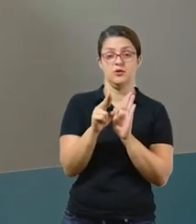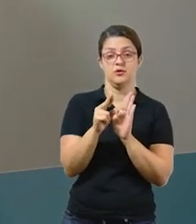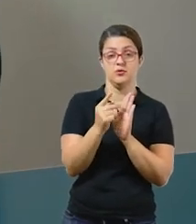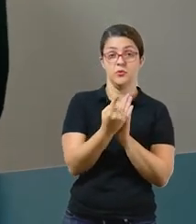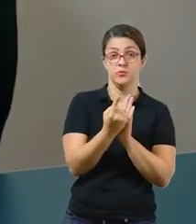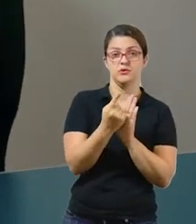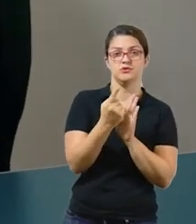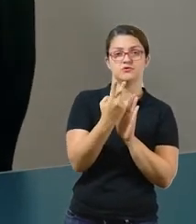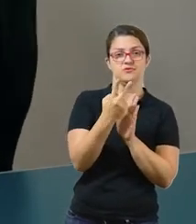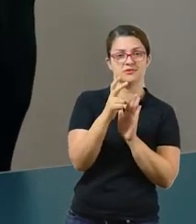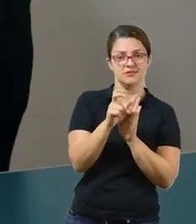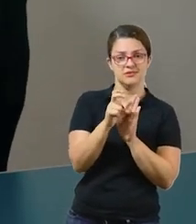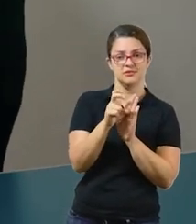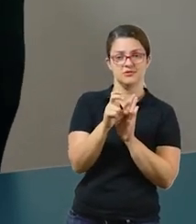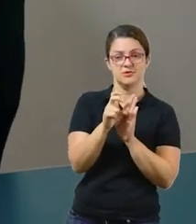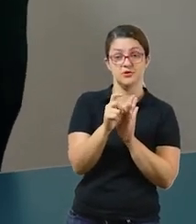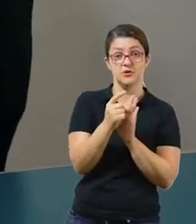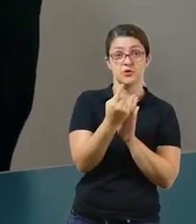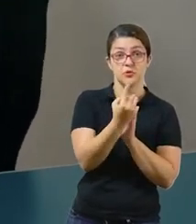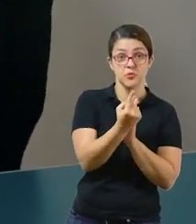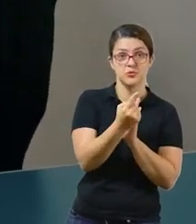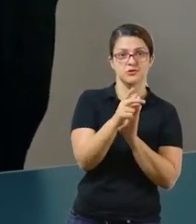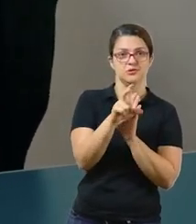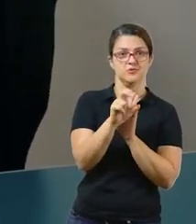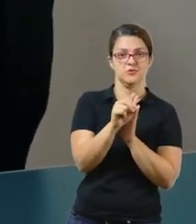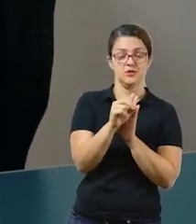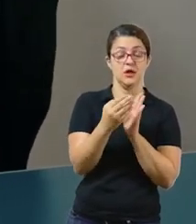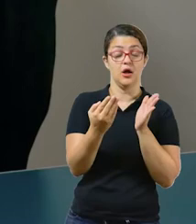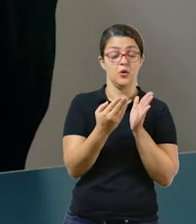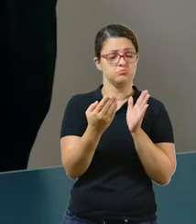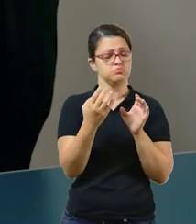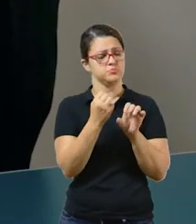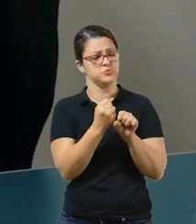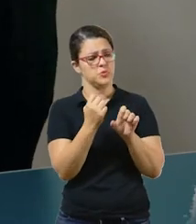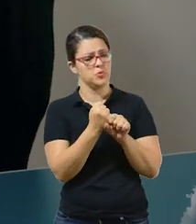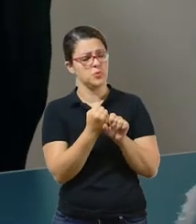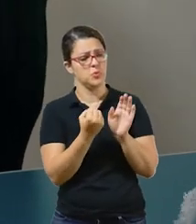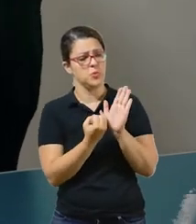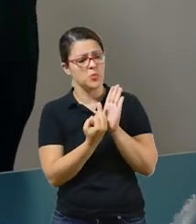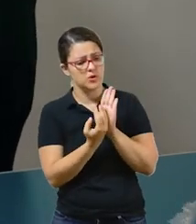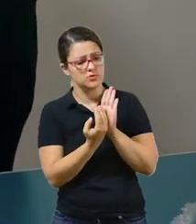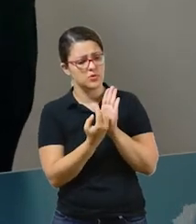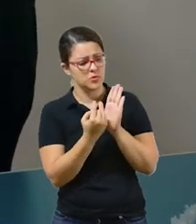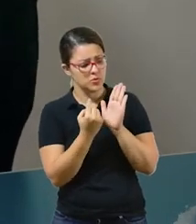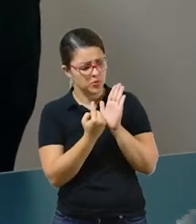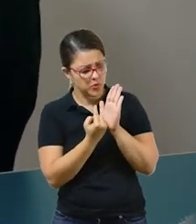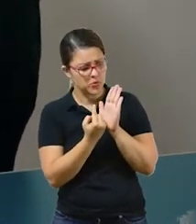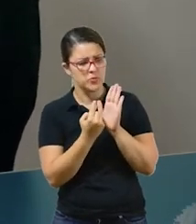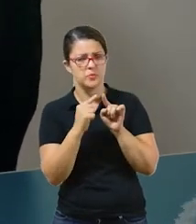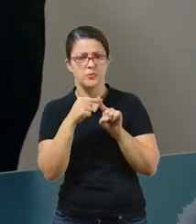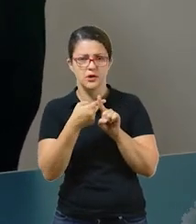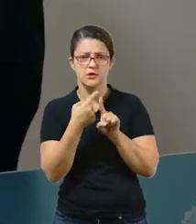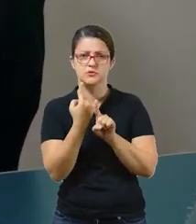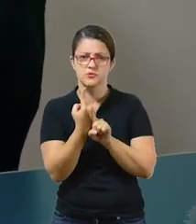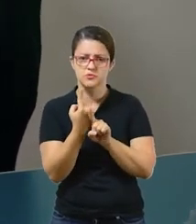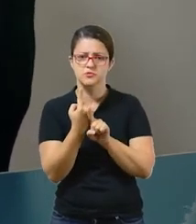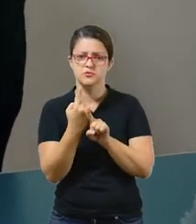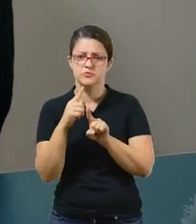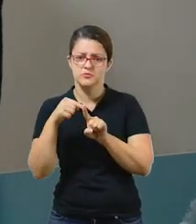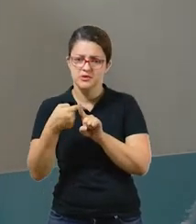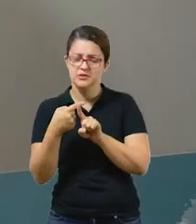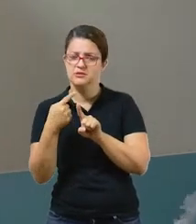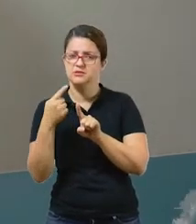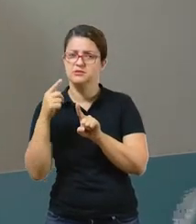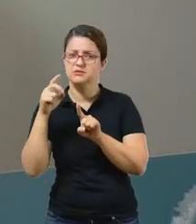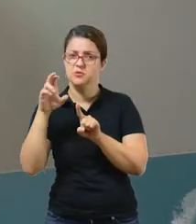50. Então, você tem que calcular qual o resultado disso, 1 mais 1, mais 25, mais 50,